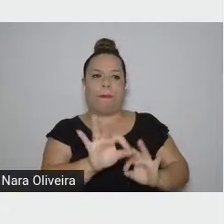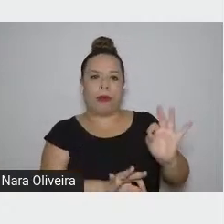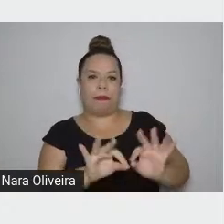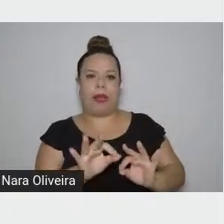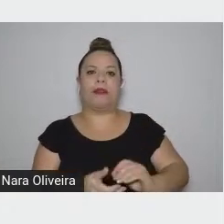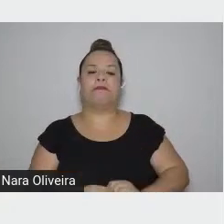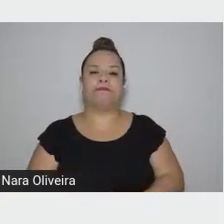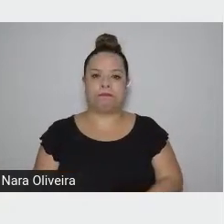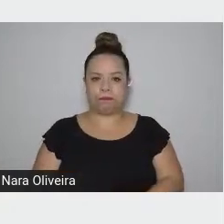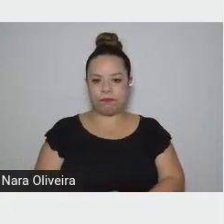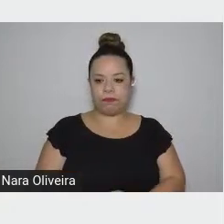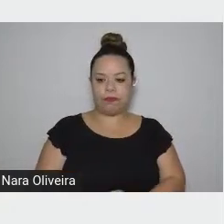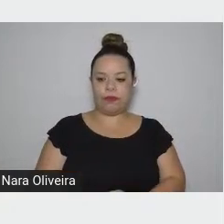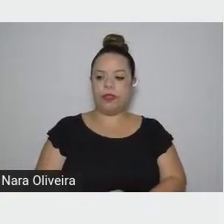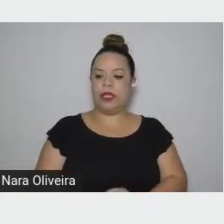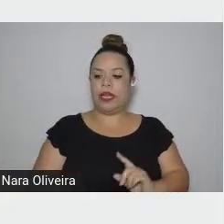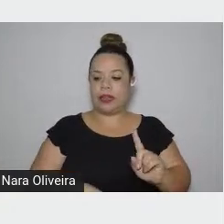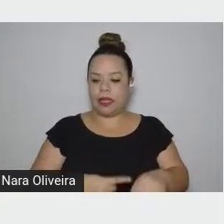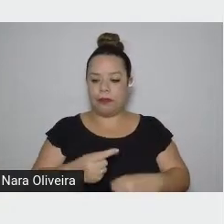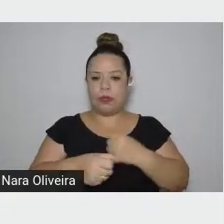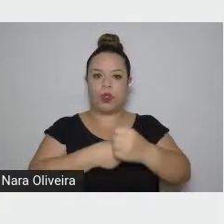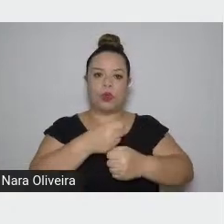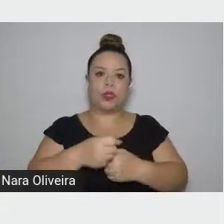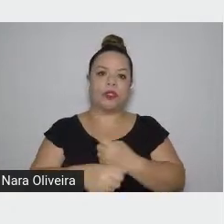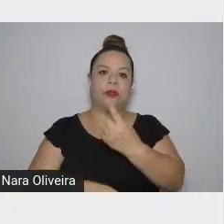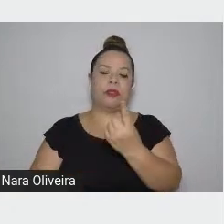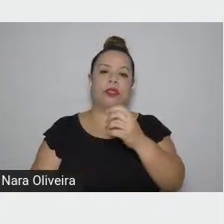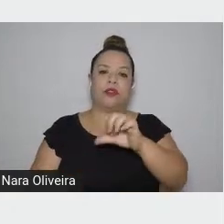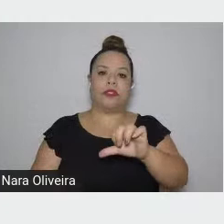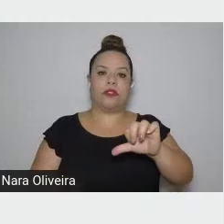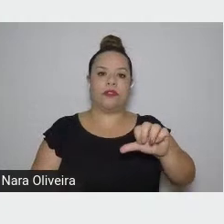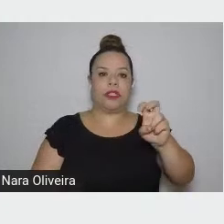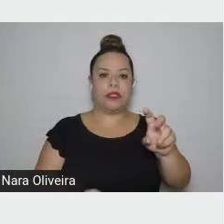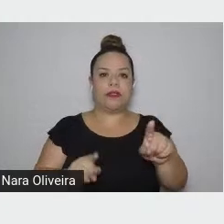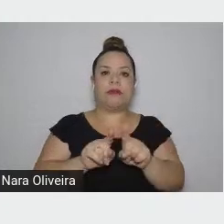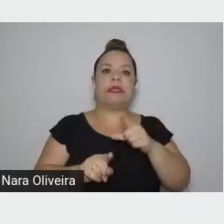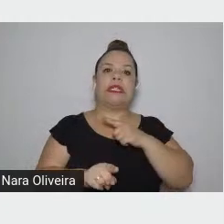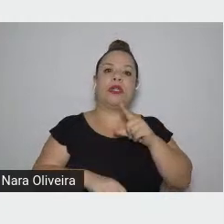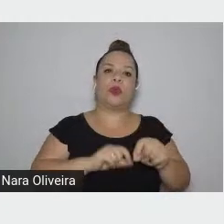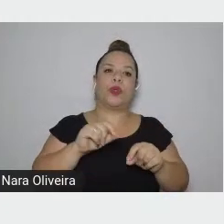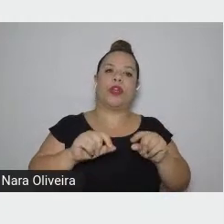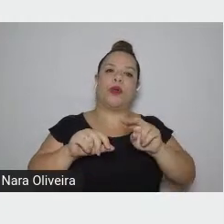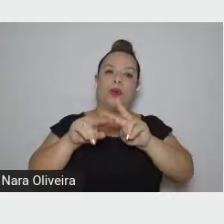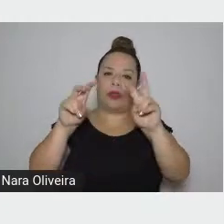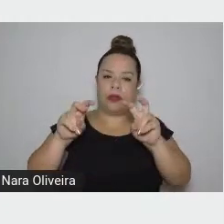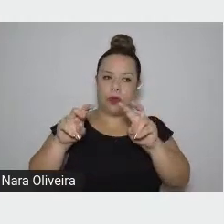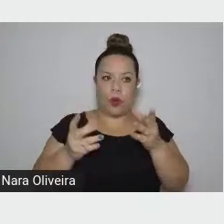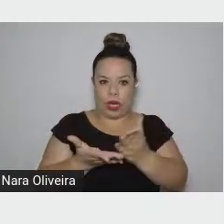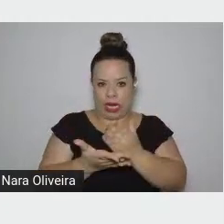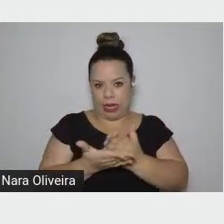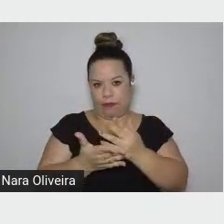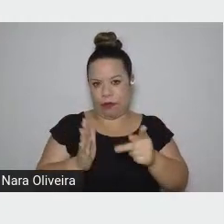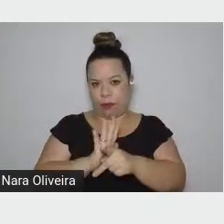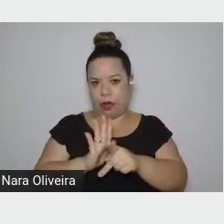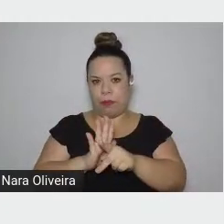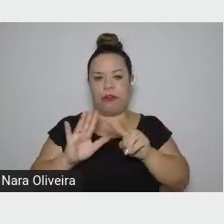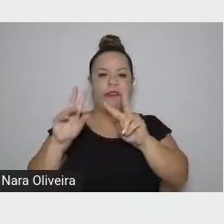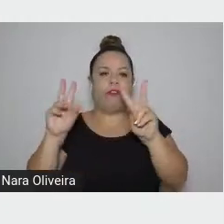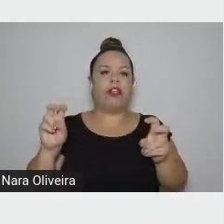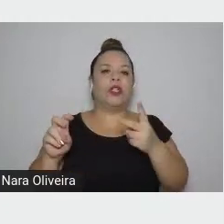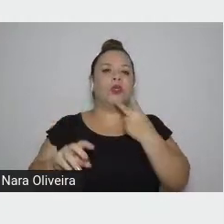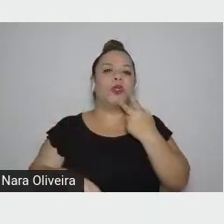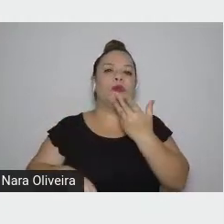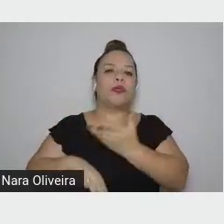Em 1995 nós temos um ensaio sobre a cegueira que já foi comentado ontem, então não vou